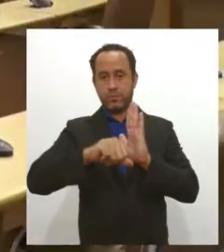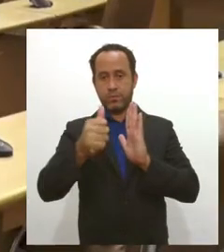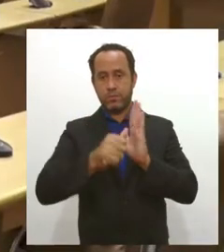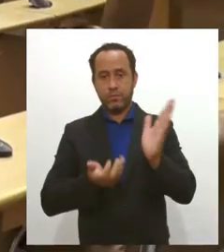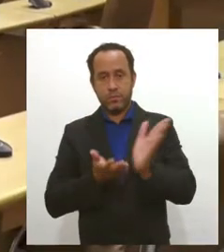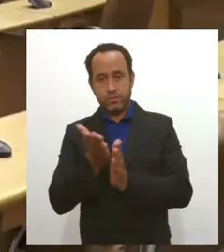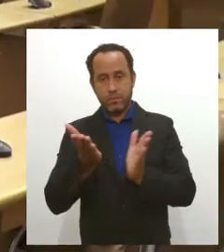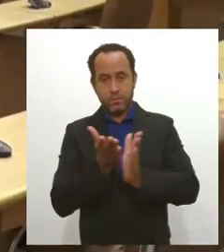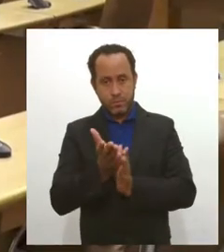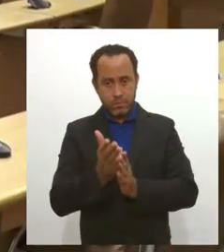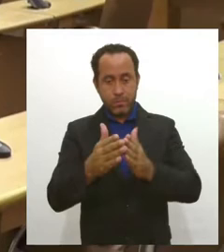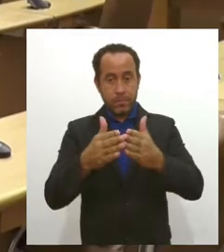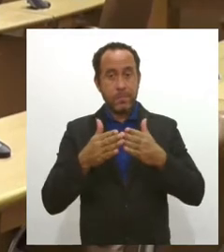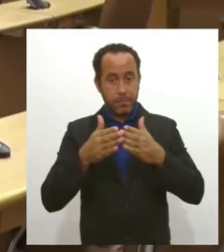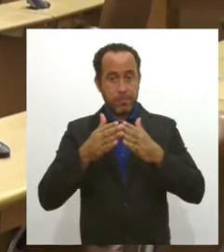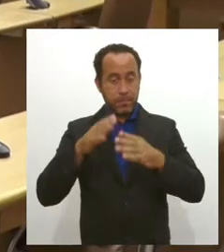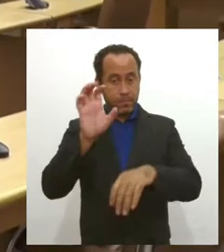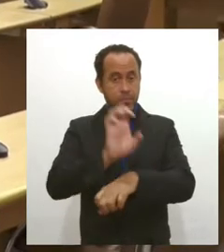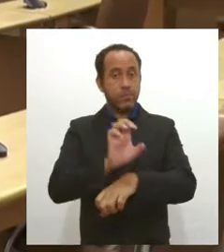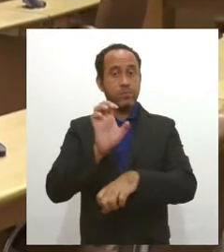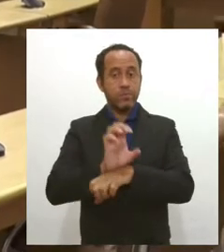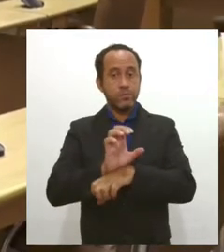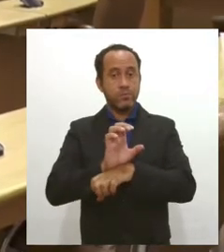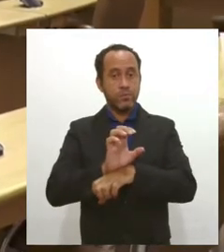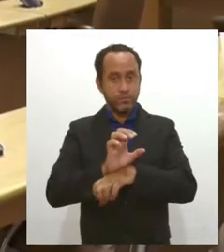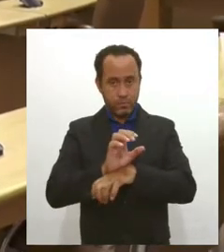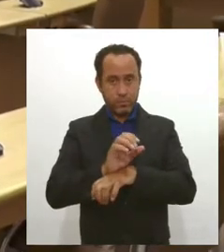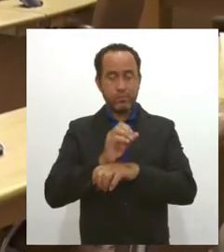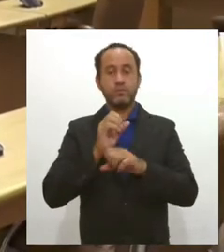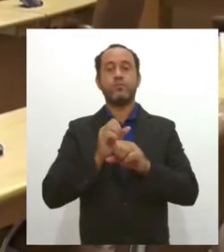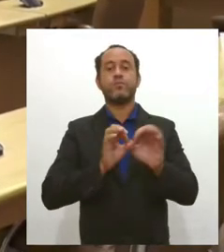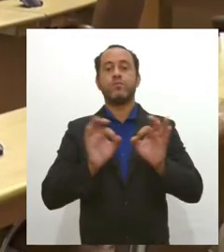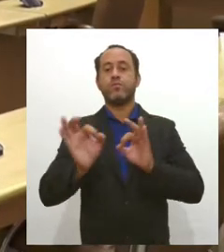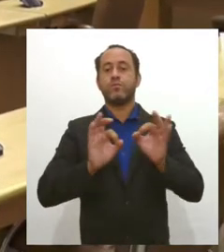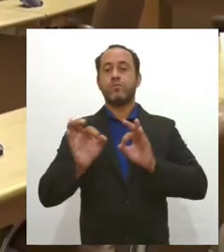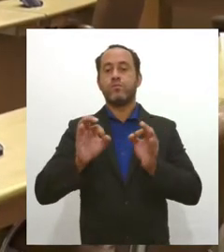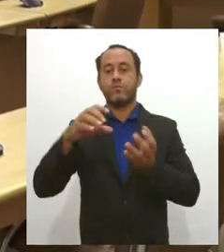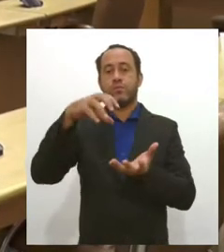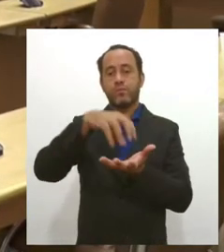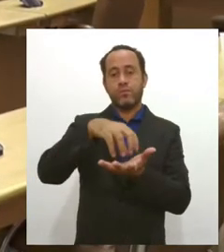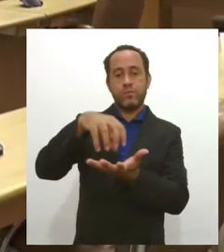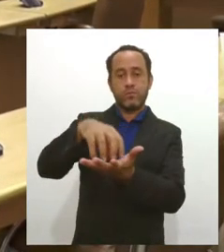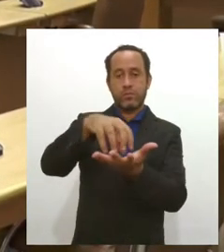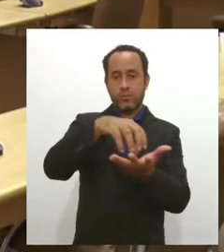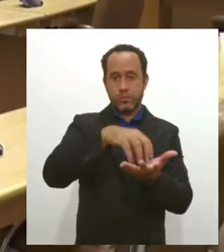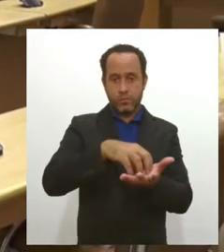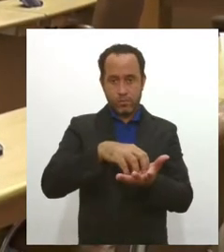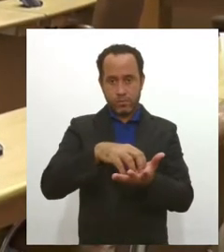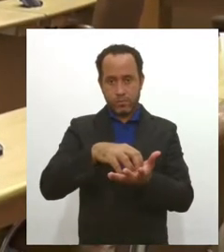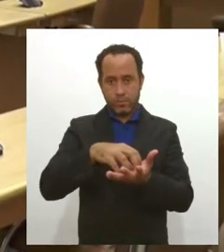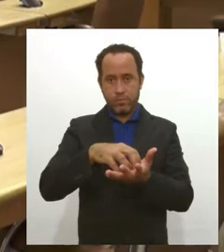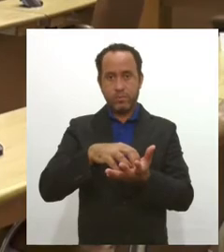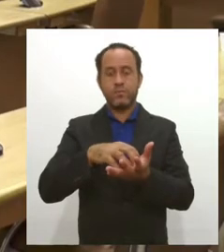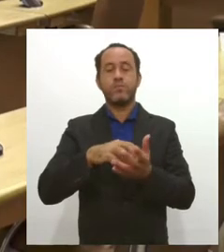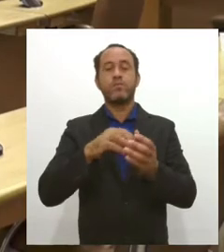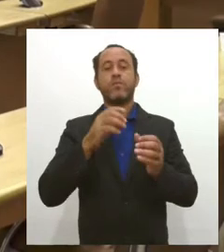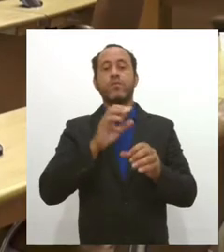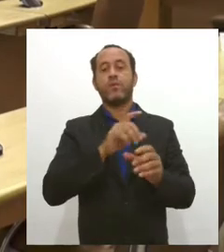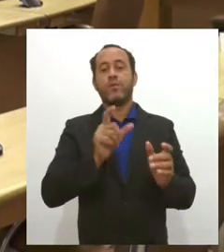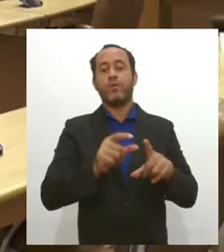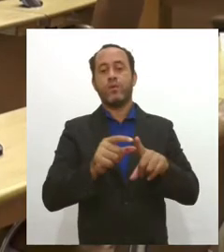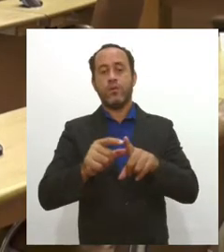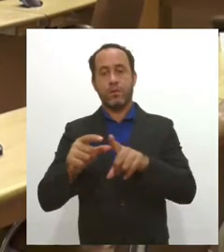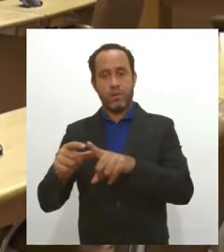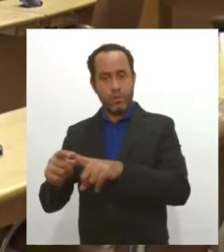As indicações pedem que o Estado viabilize a perfuração de um poço artesiano nos assentamentos Cajueiro, Chafardona, Pica